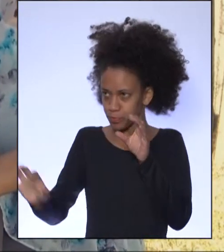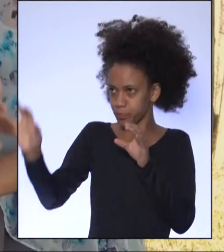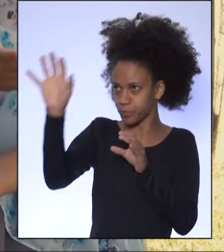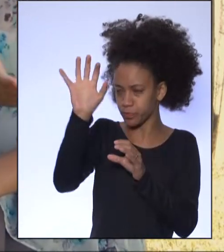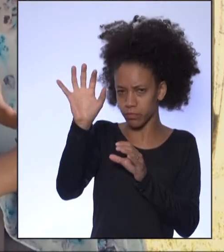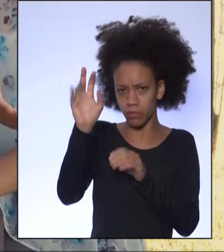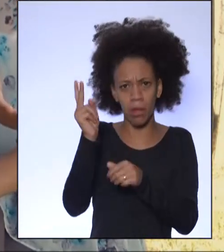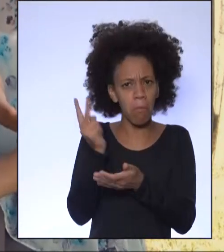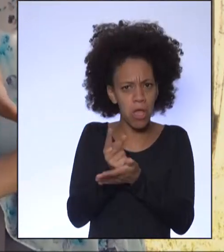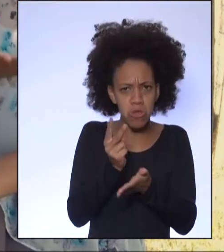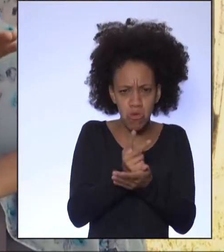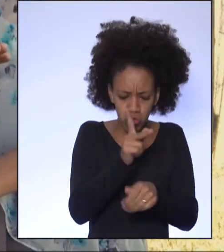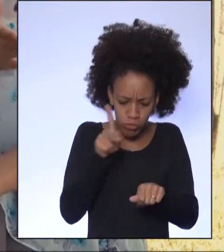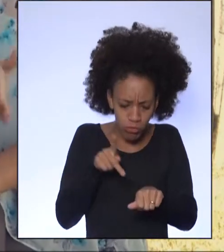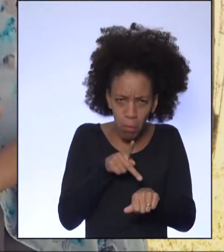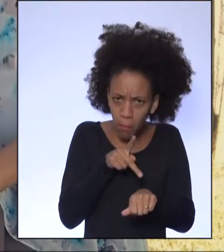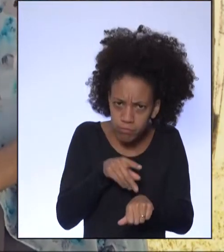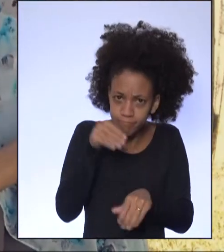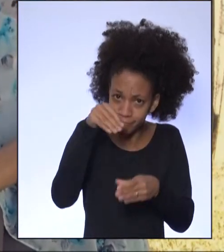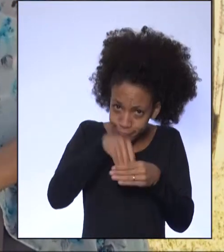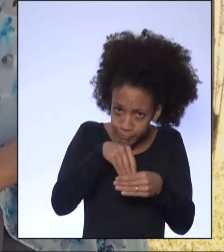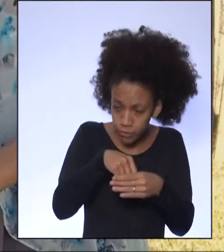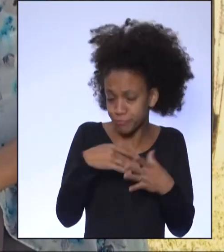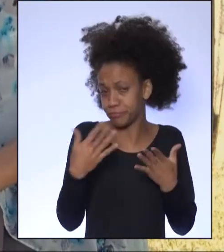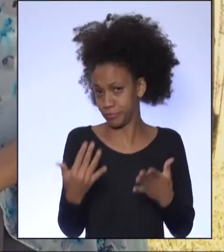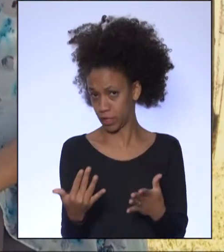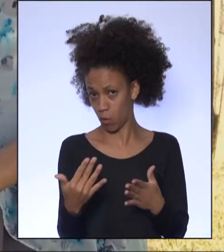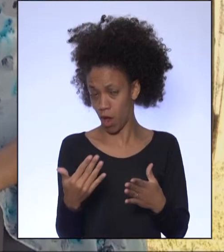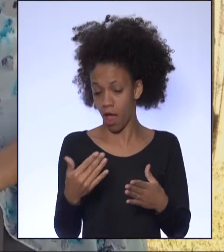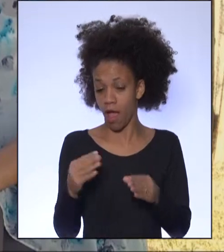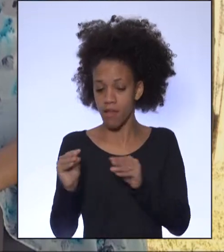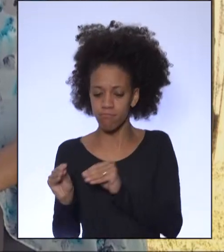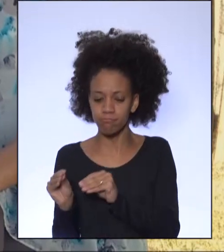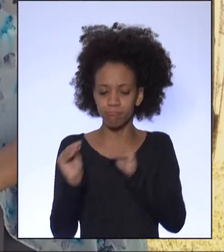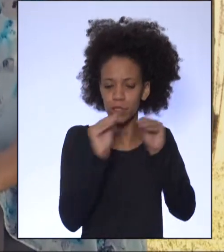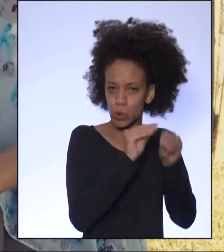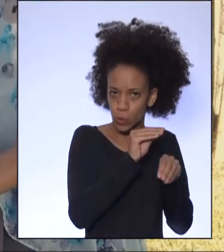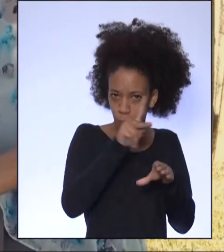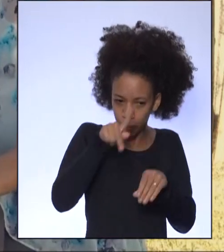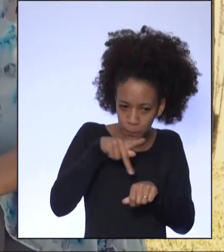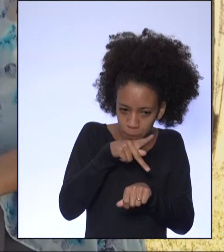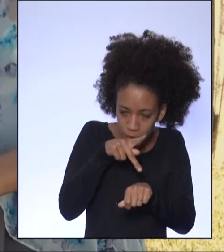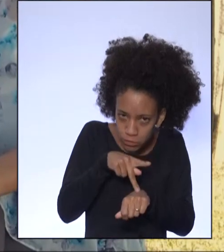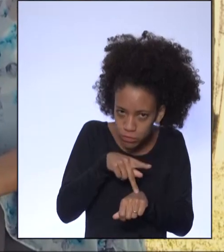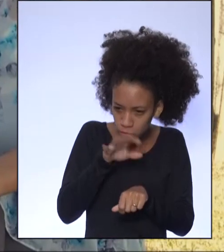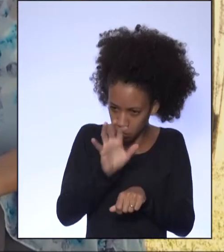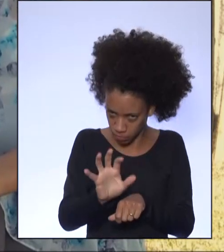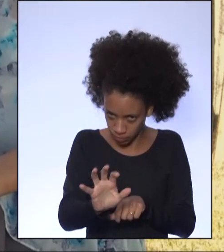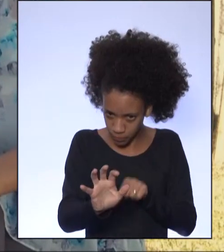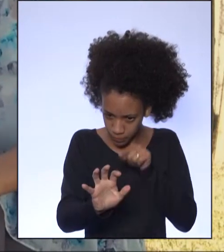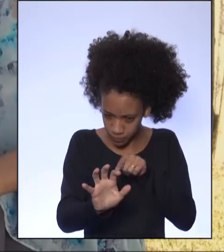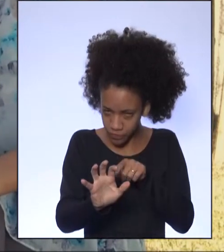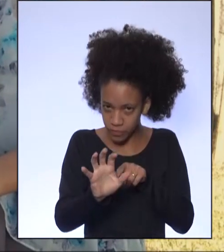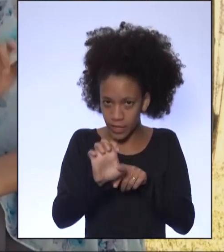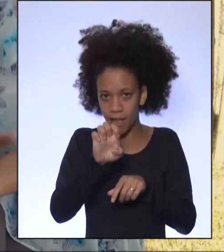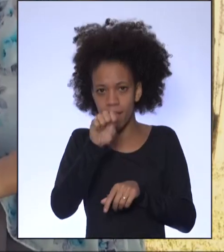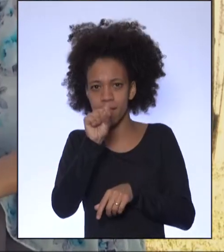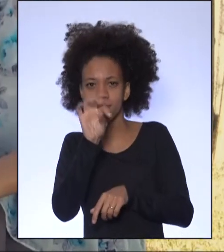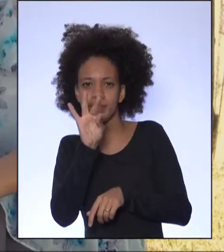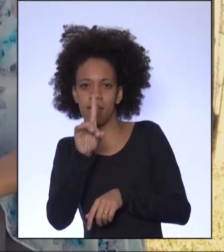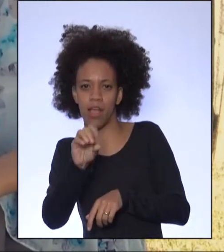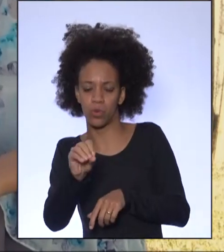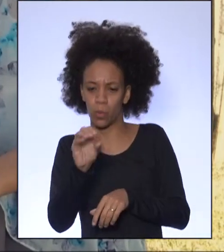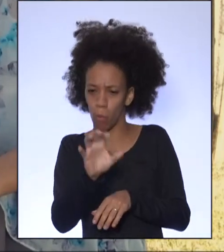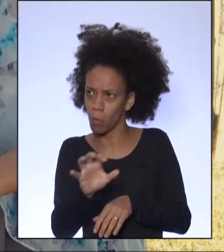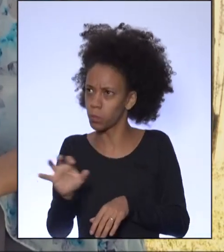país. Ou seja, realizou uma migração interna. Qual é mesmo o nome do estado de onde ela saiu?